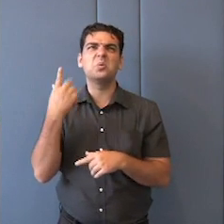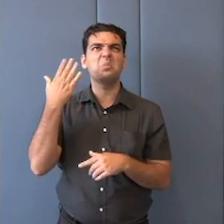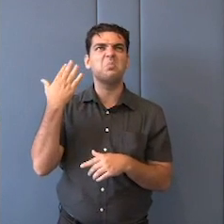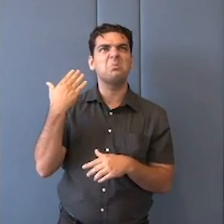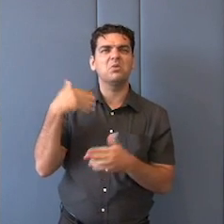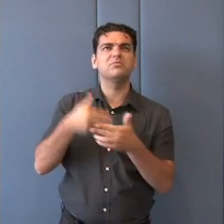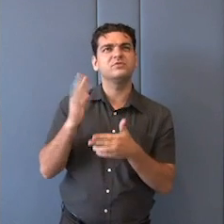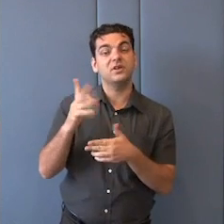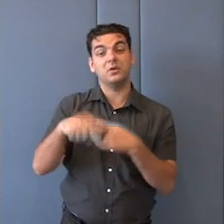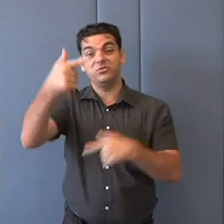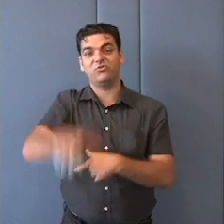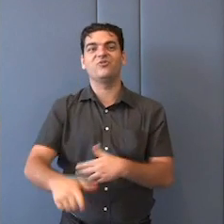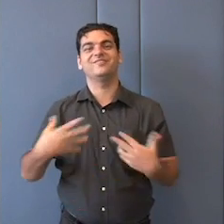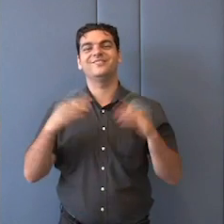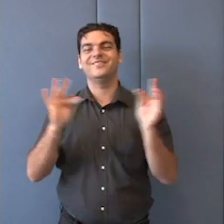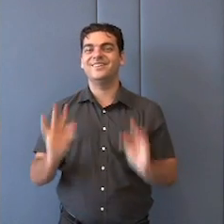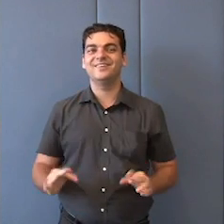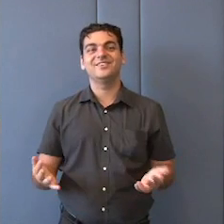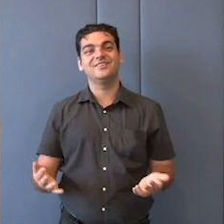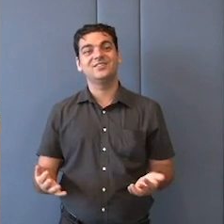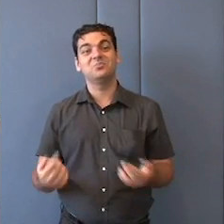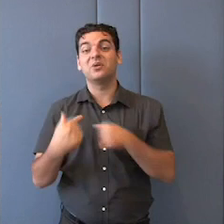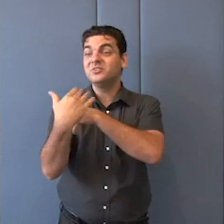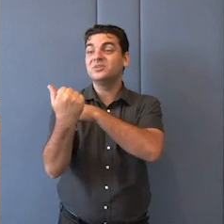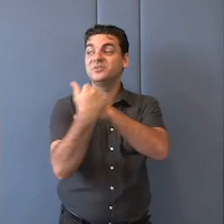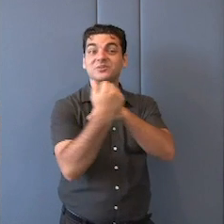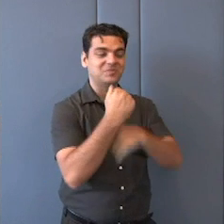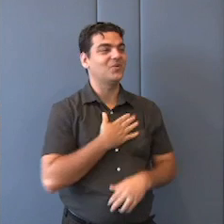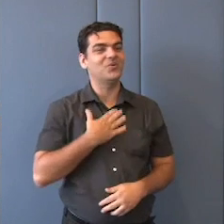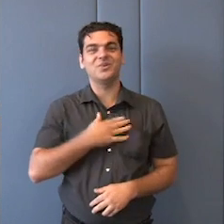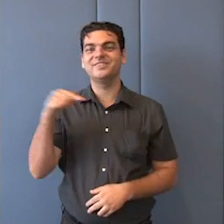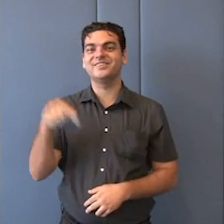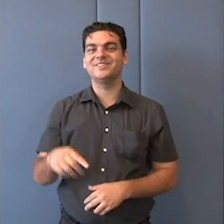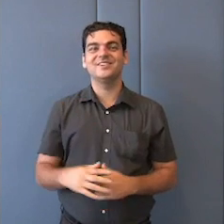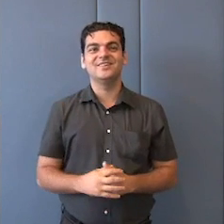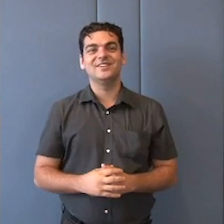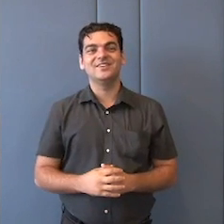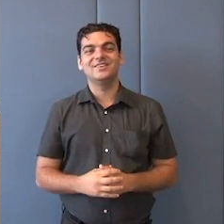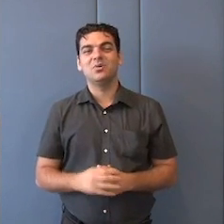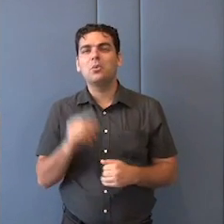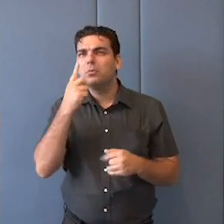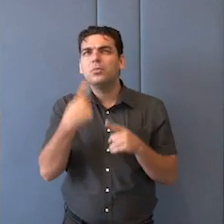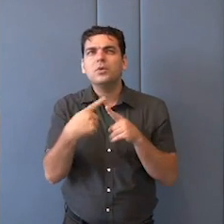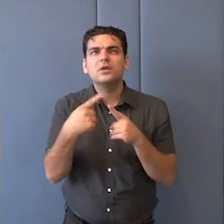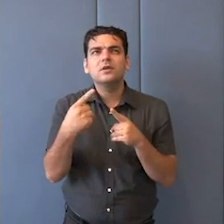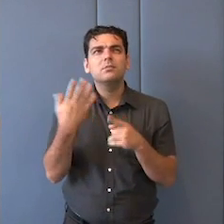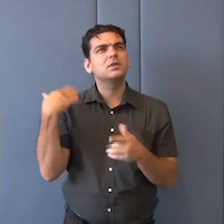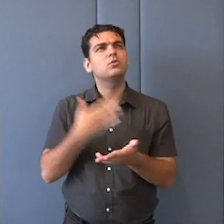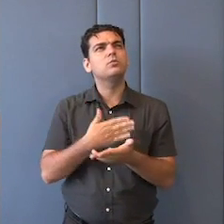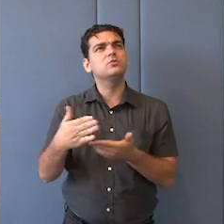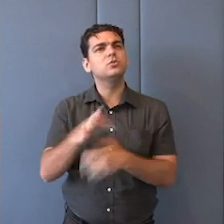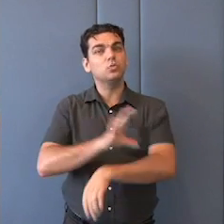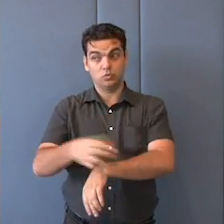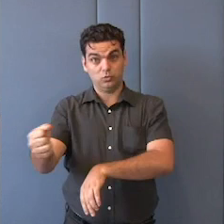FUNAG, não tinha visto ainda, estive aqui há poucos dias, para o início da nova turma.